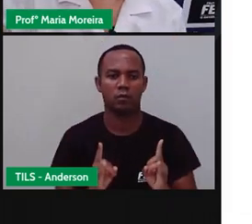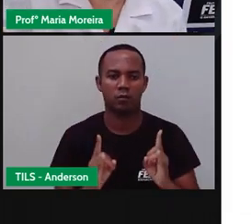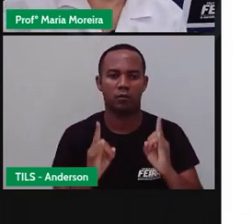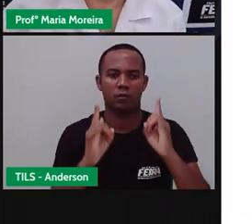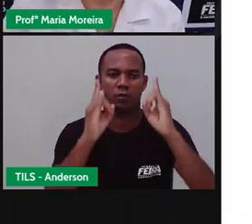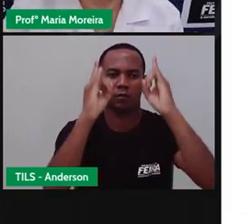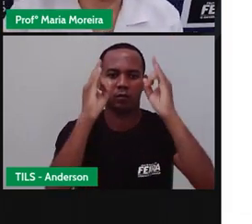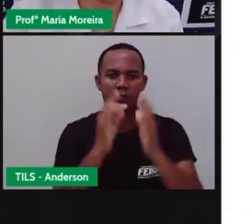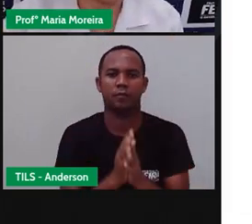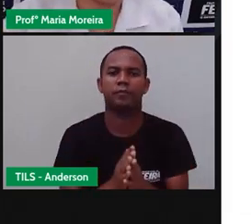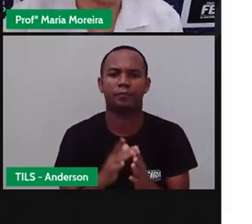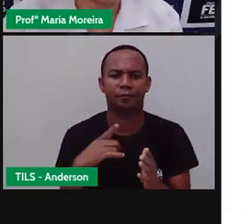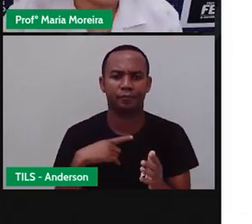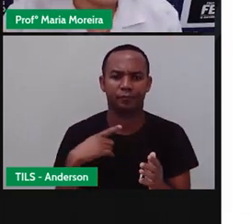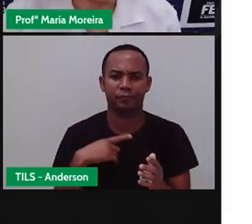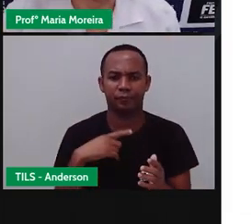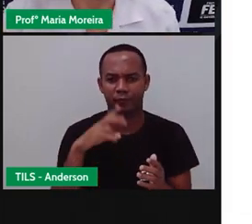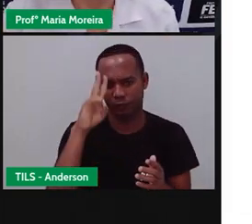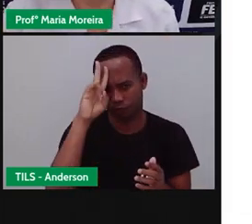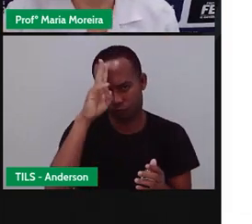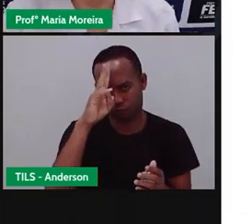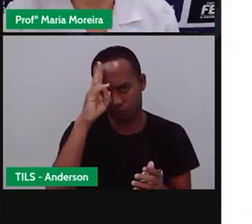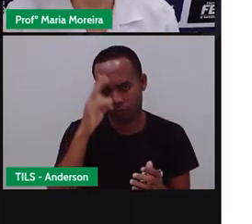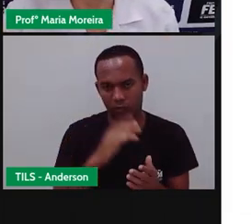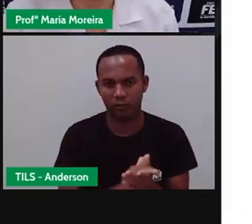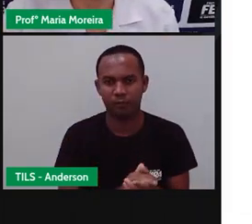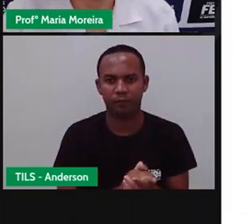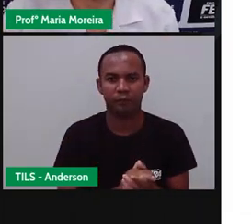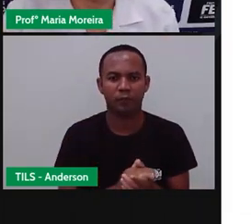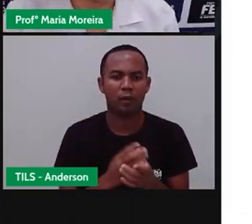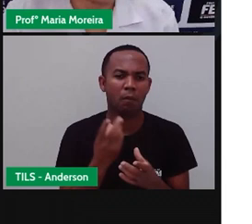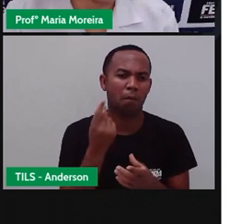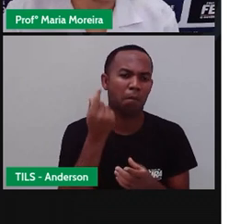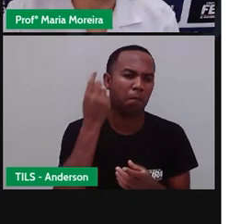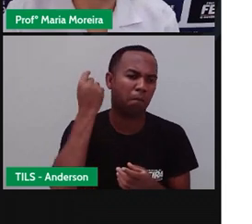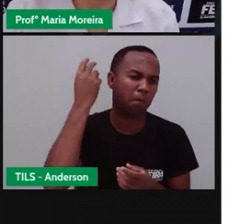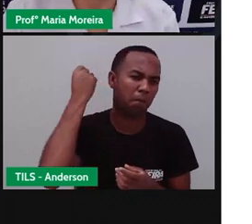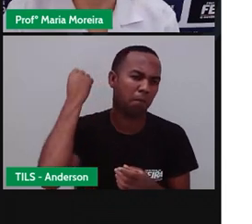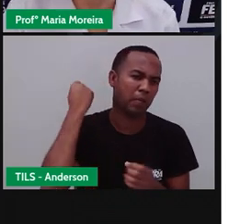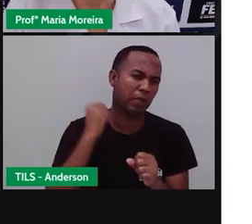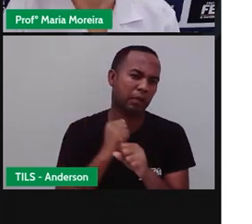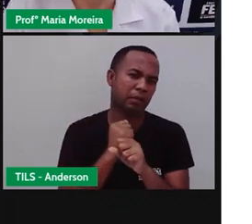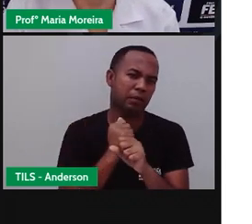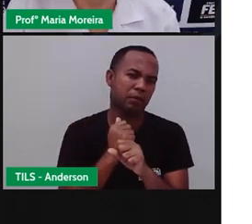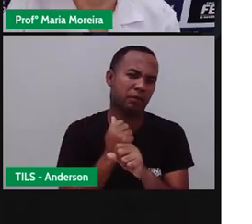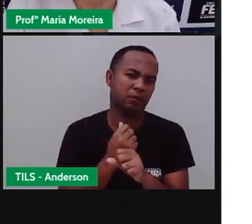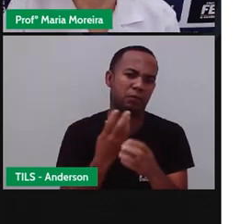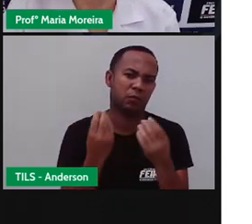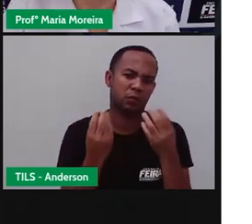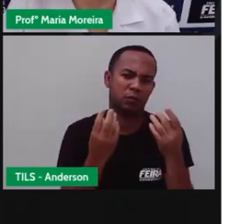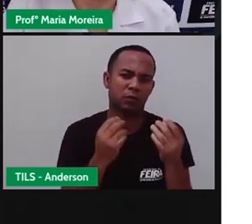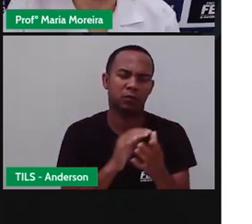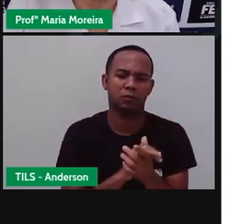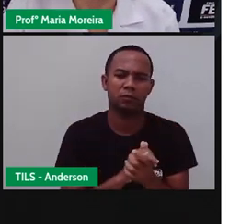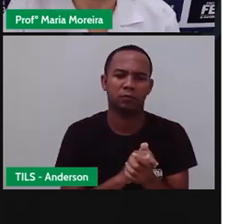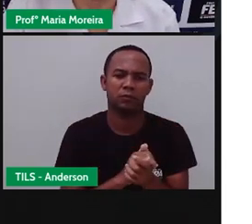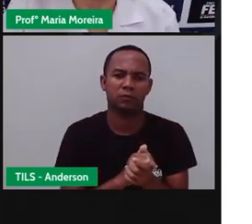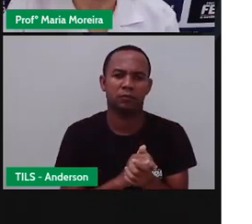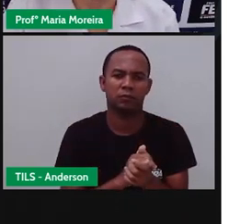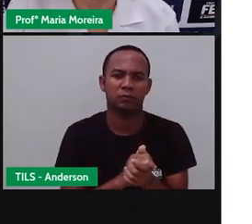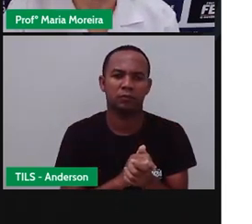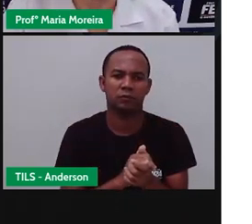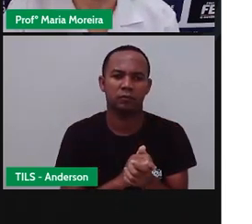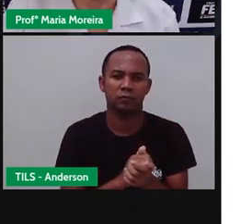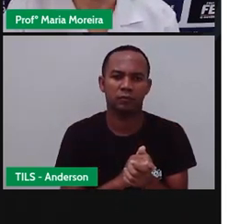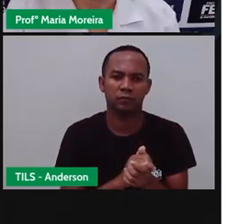história por trás da paisagem. e há muitos anos atrás, né? Muitos meses, acho que eu tinha idade da